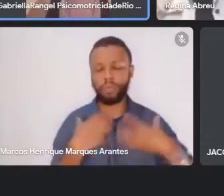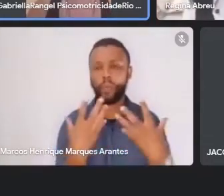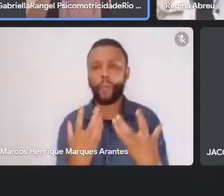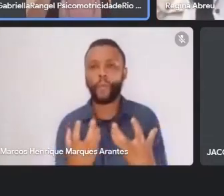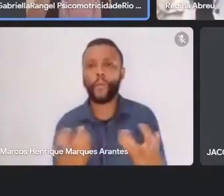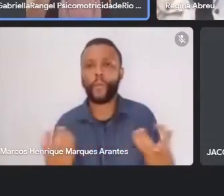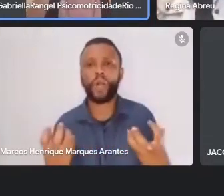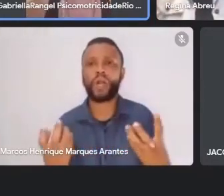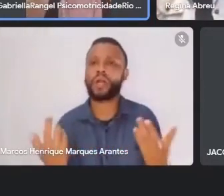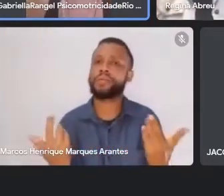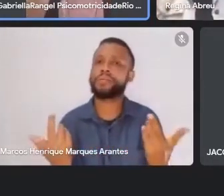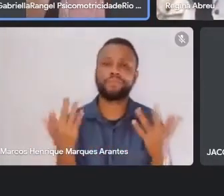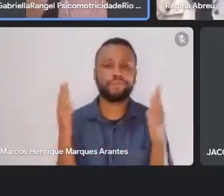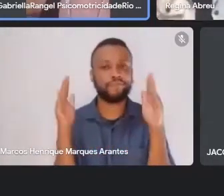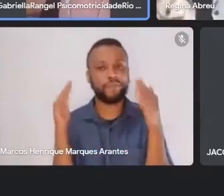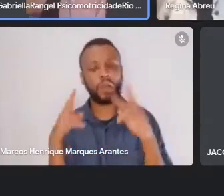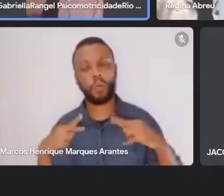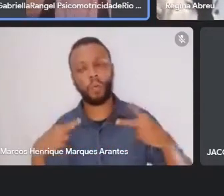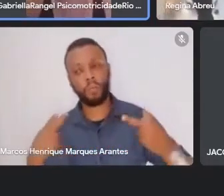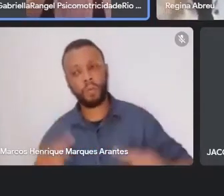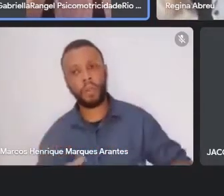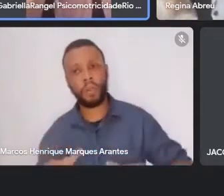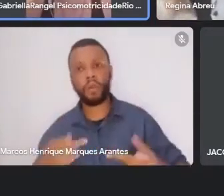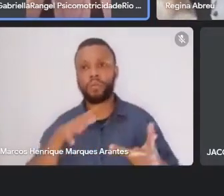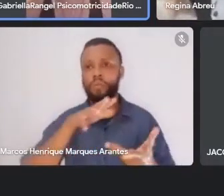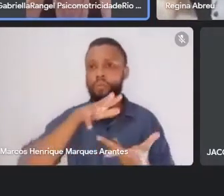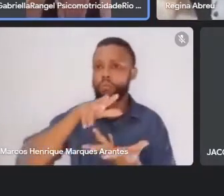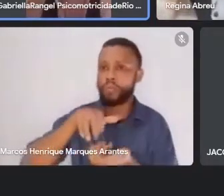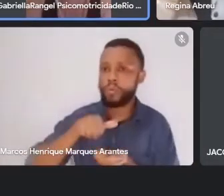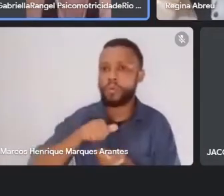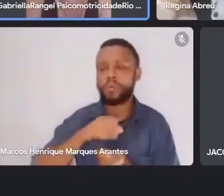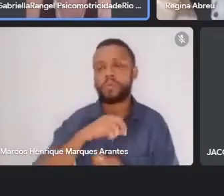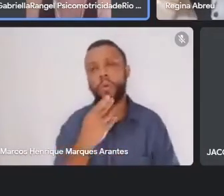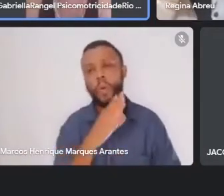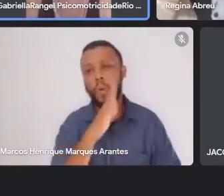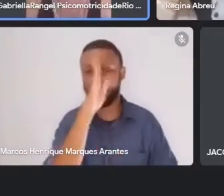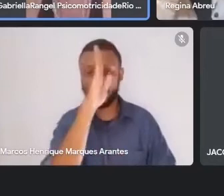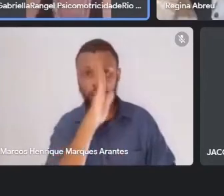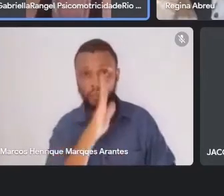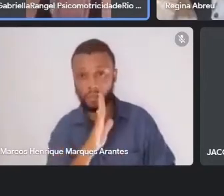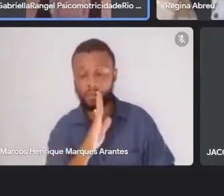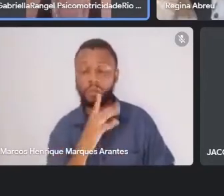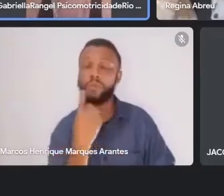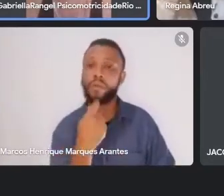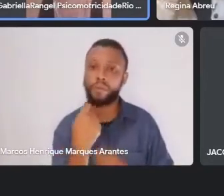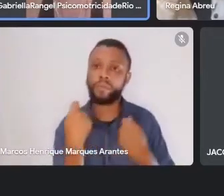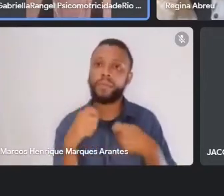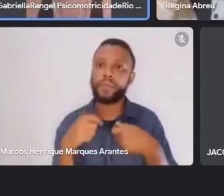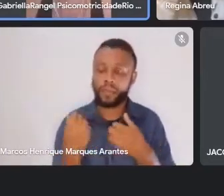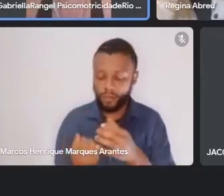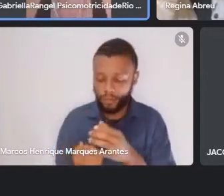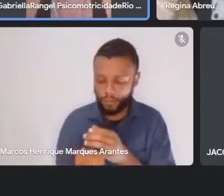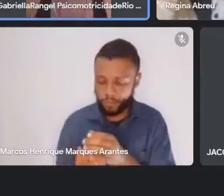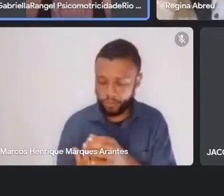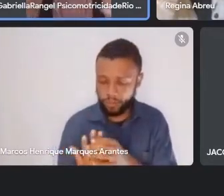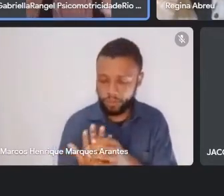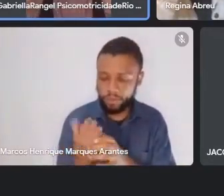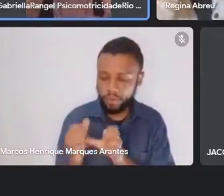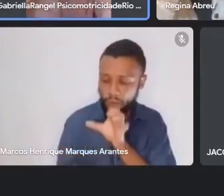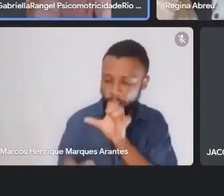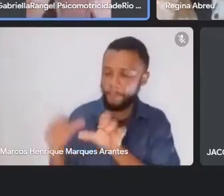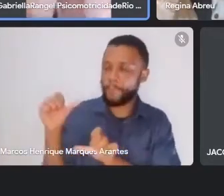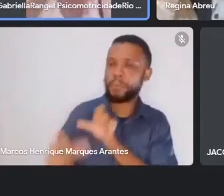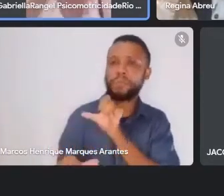humanitariamente, planetariamente, seja nacionalmente, a gente vai ter que ressurgir, e muito